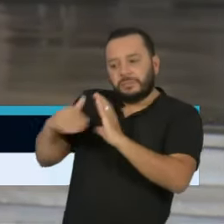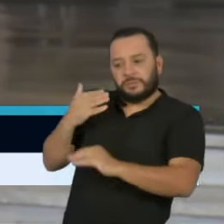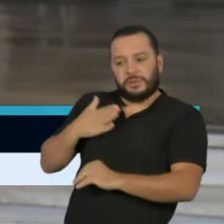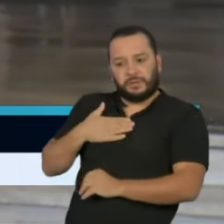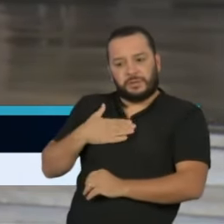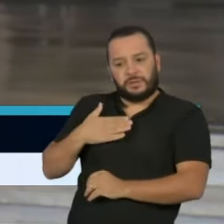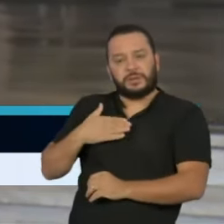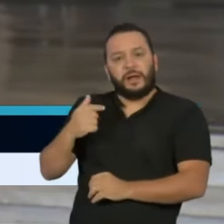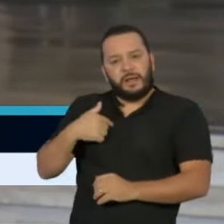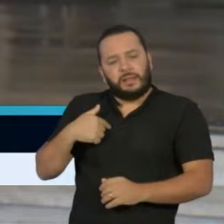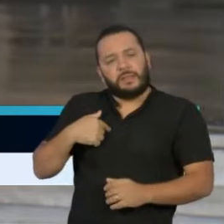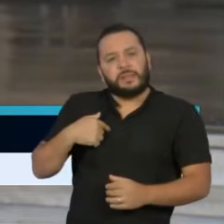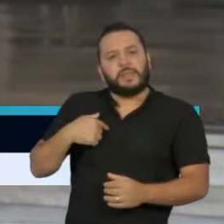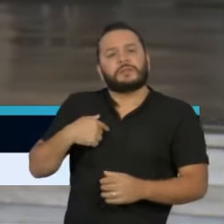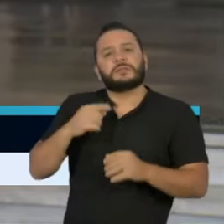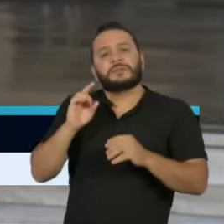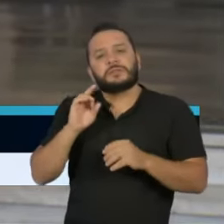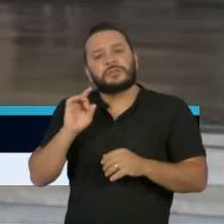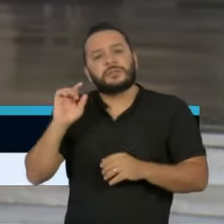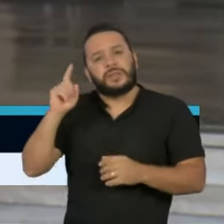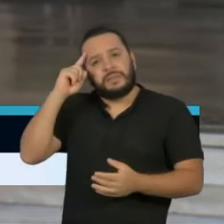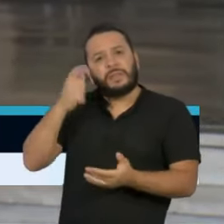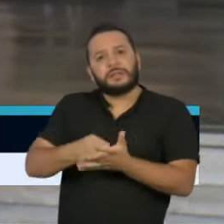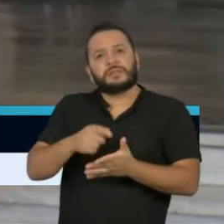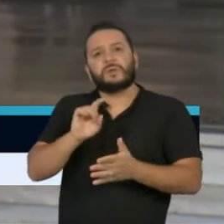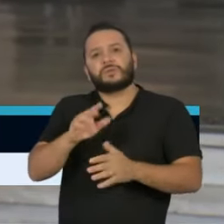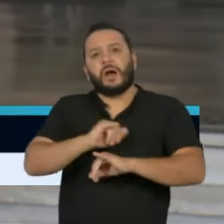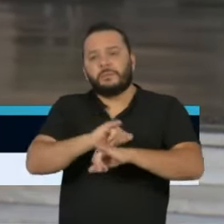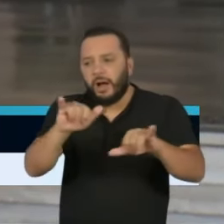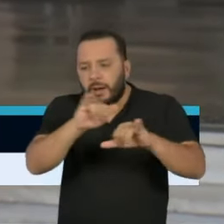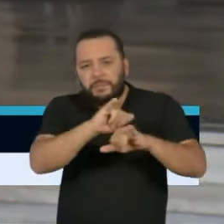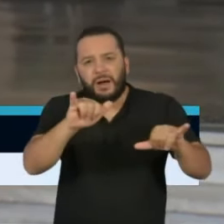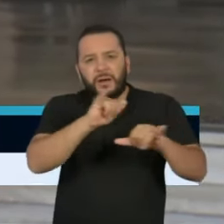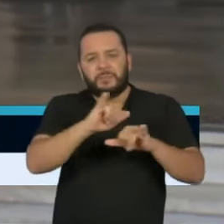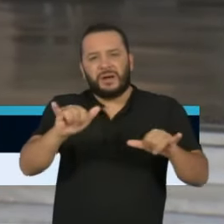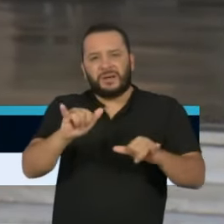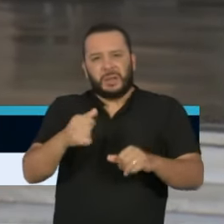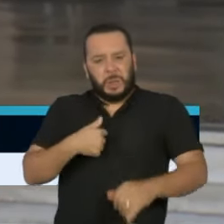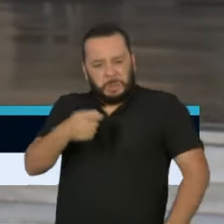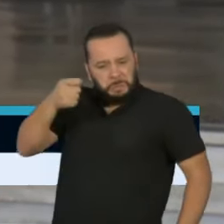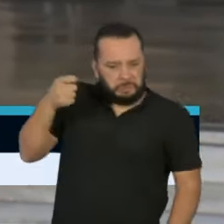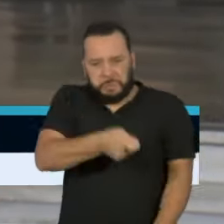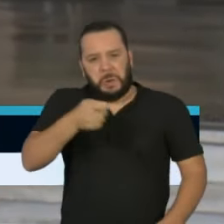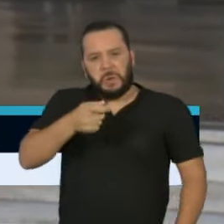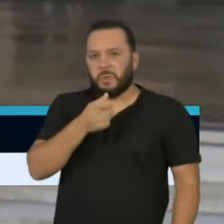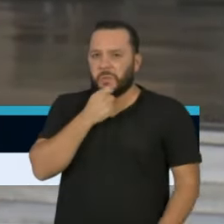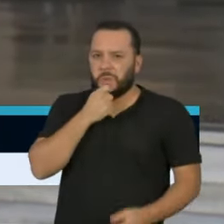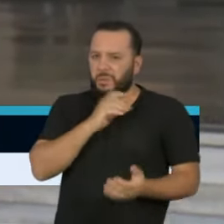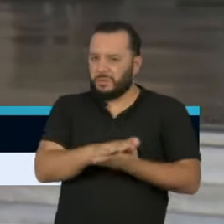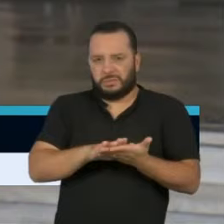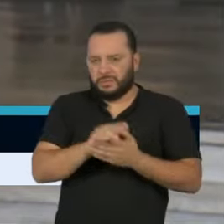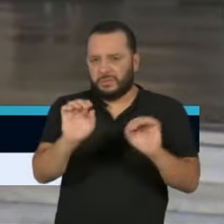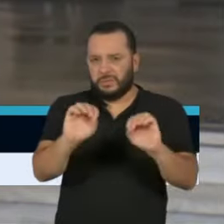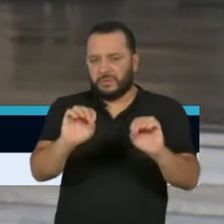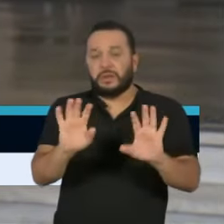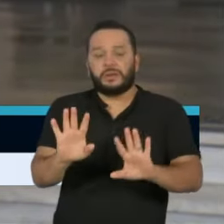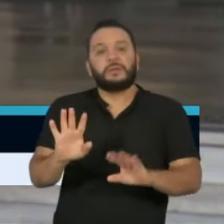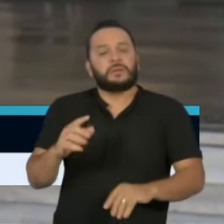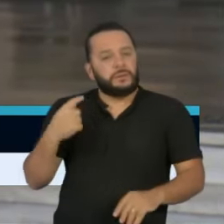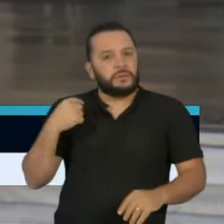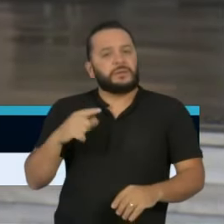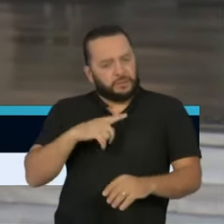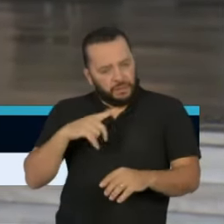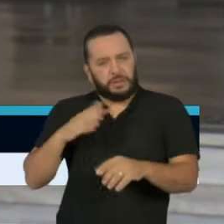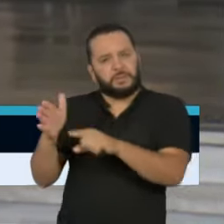hoje, a gente não tem nenhuma nova medida a ser anunciada. Mas como essa é uma doença que, embora a tenha vários